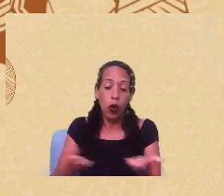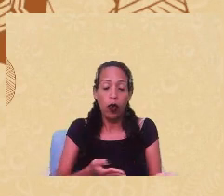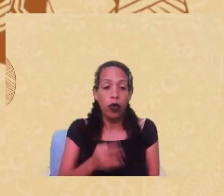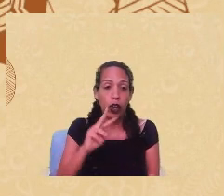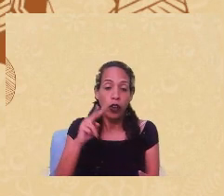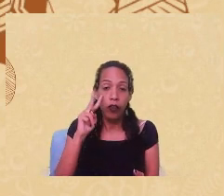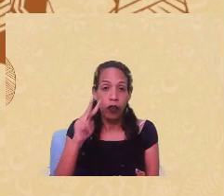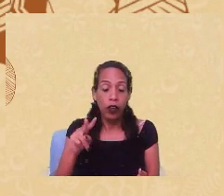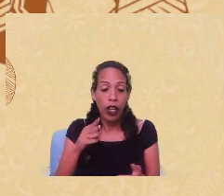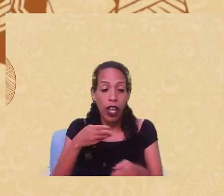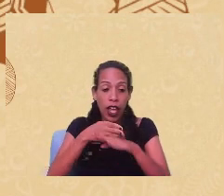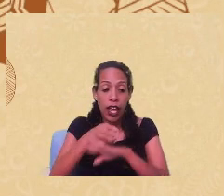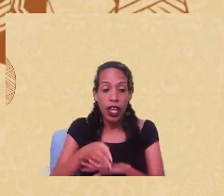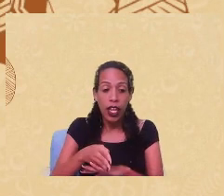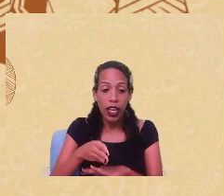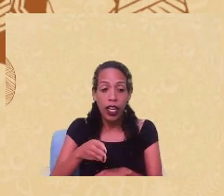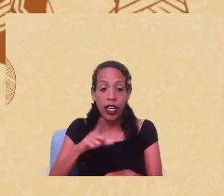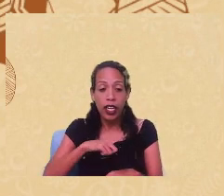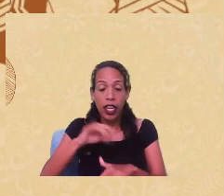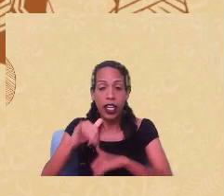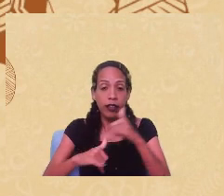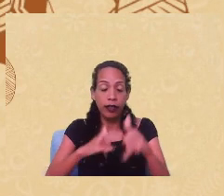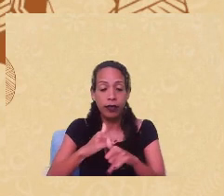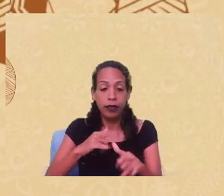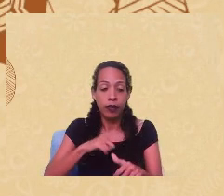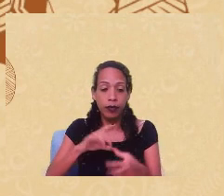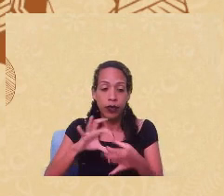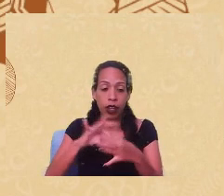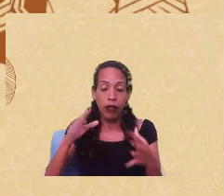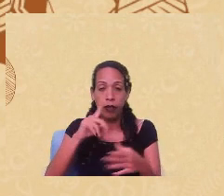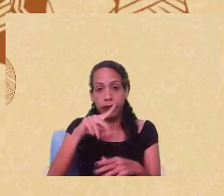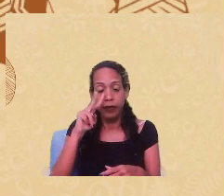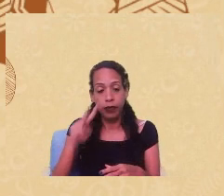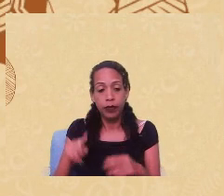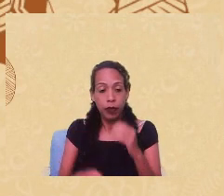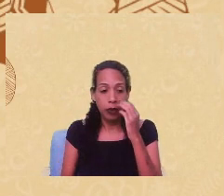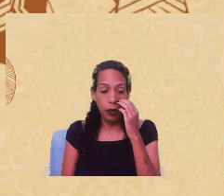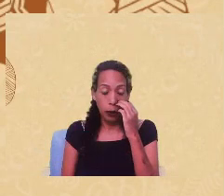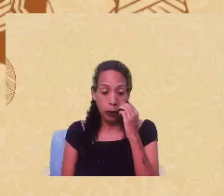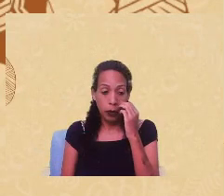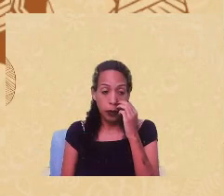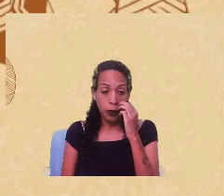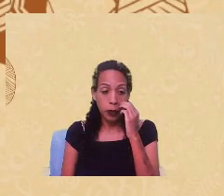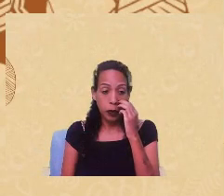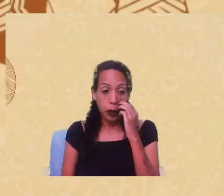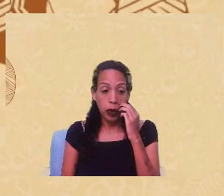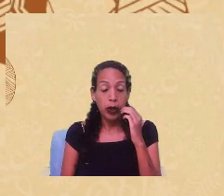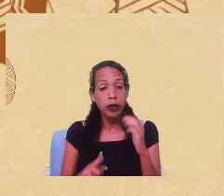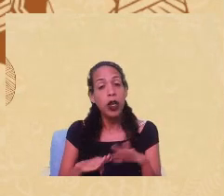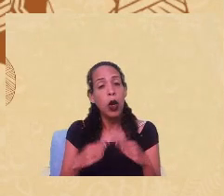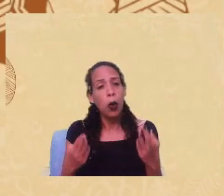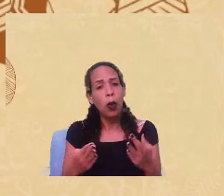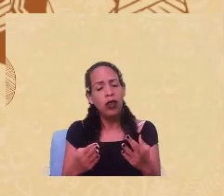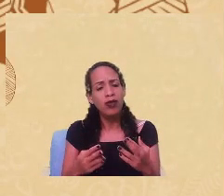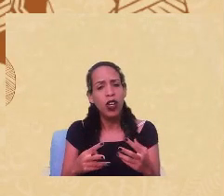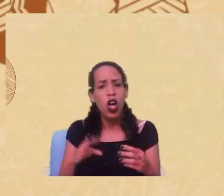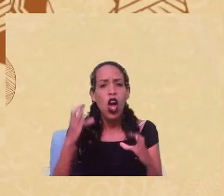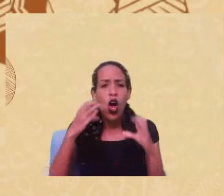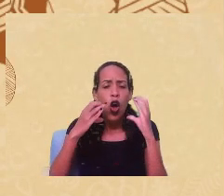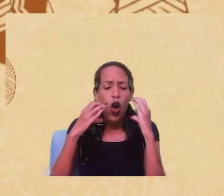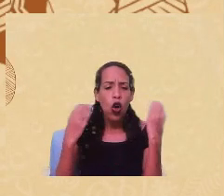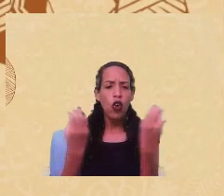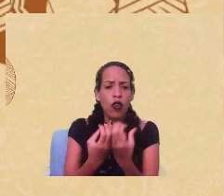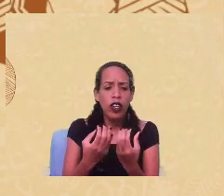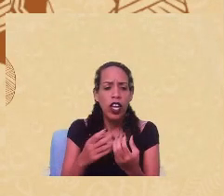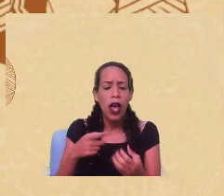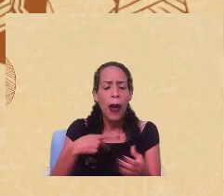acessem, está disponível online essa declaração. E aí, qual que a limitação, né, dessas conferências e da nossa própria